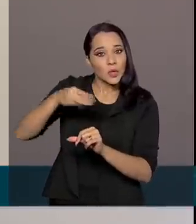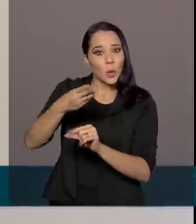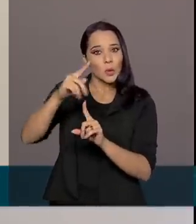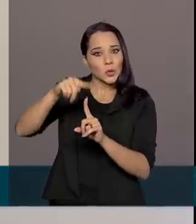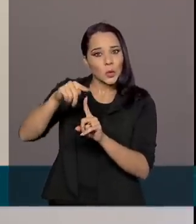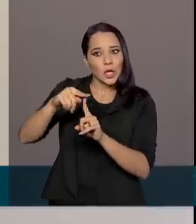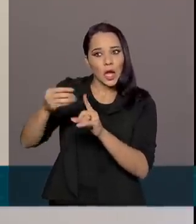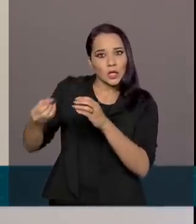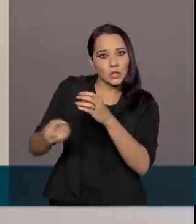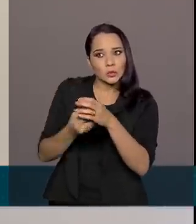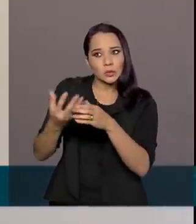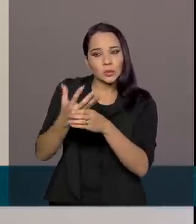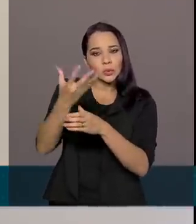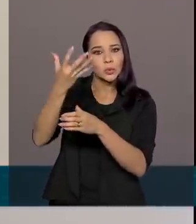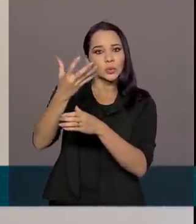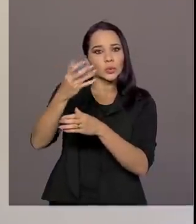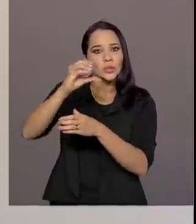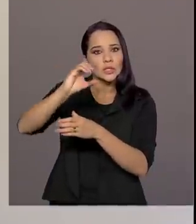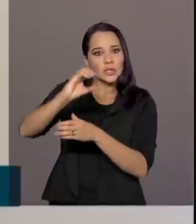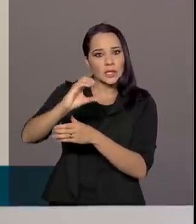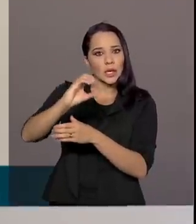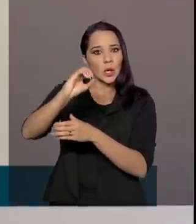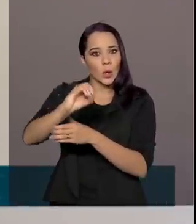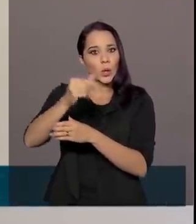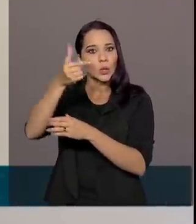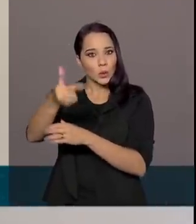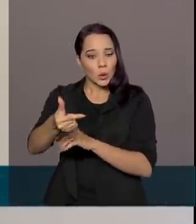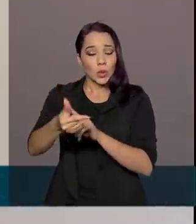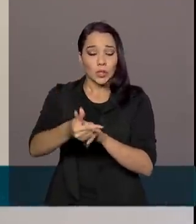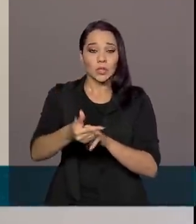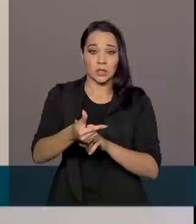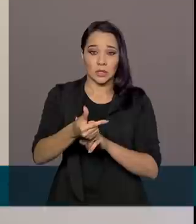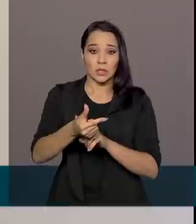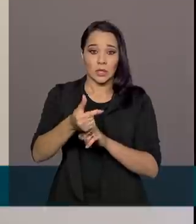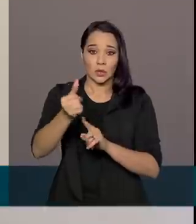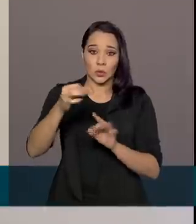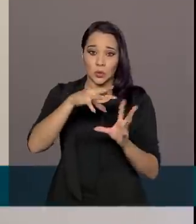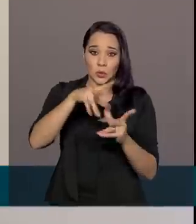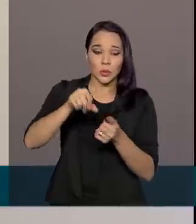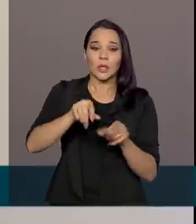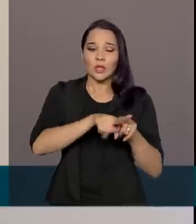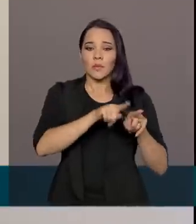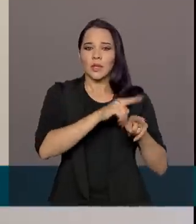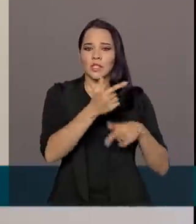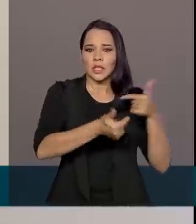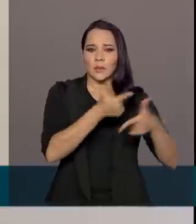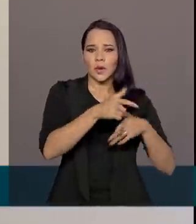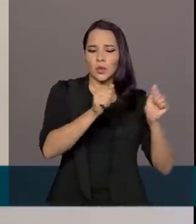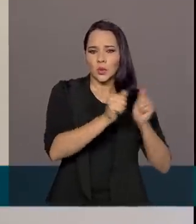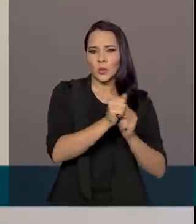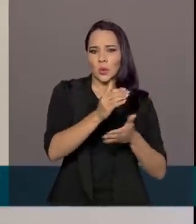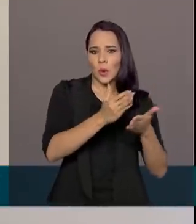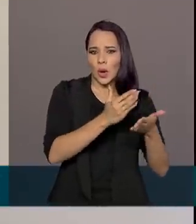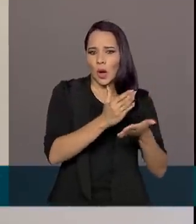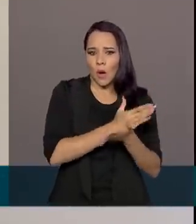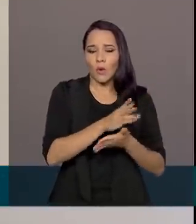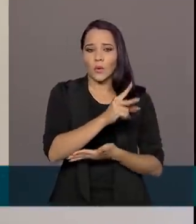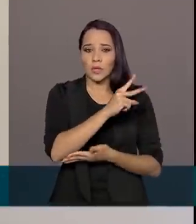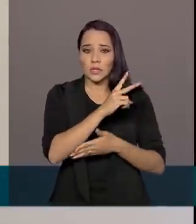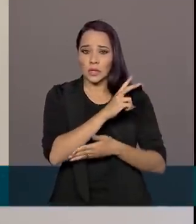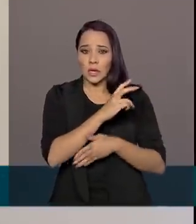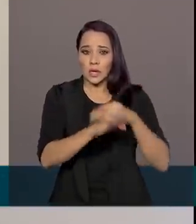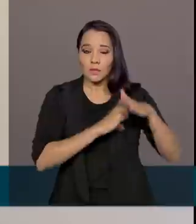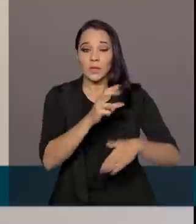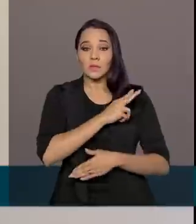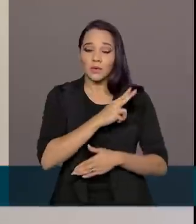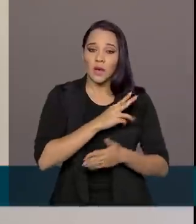mercado. Trabalhamos tanto com empresas privadas como recentemente estamos trabalhando também com algumas prefeituras, apoiando no desenvolvimento dos